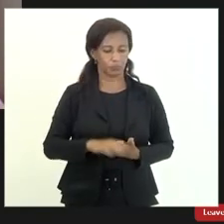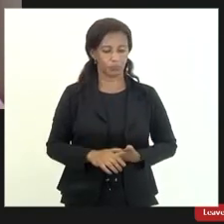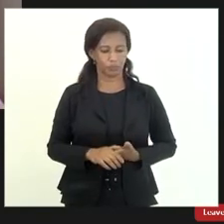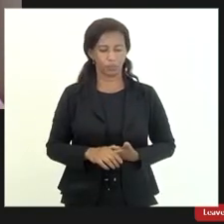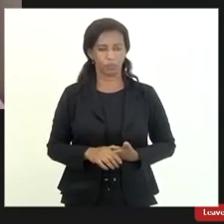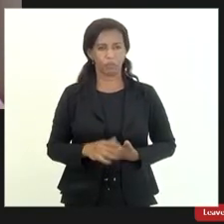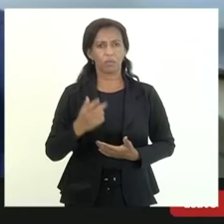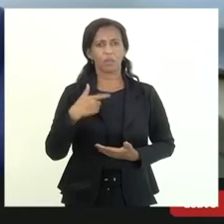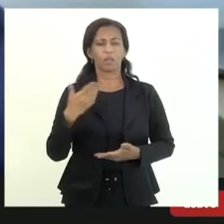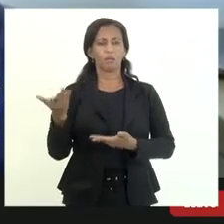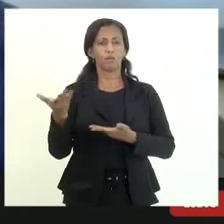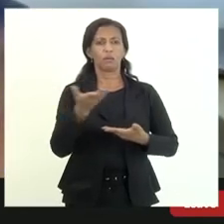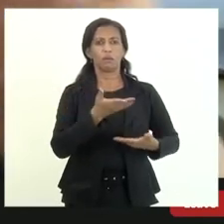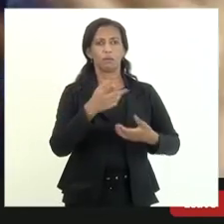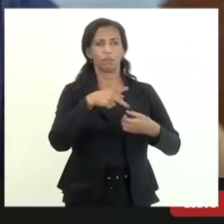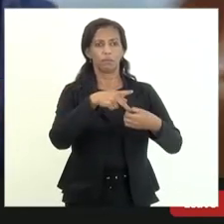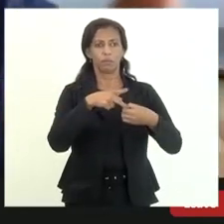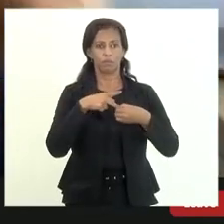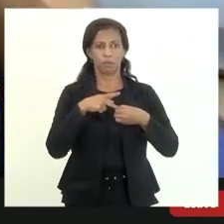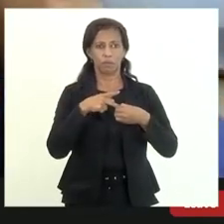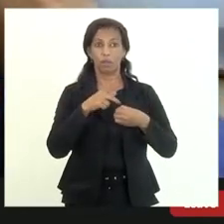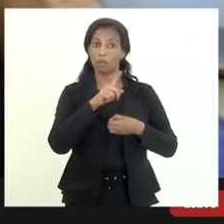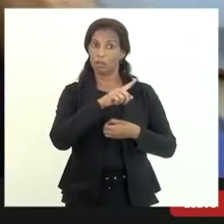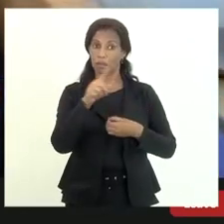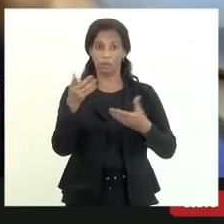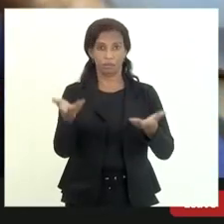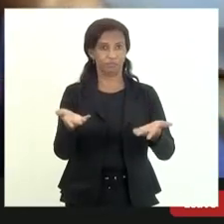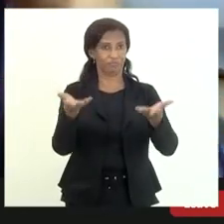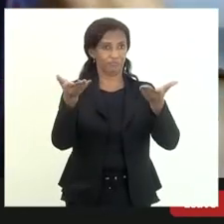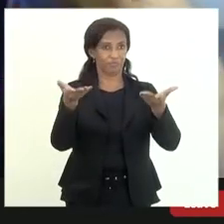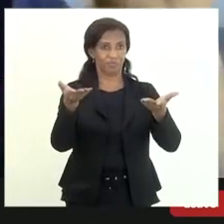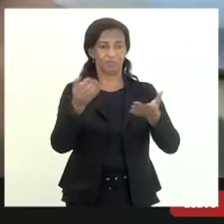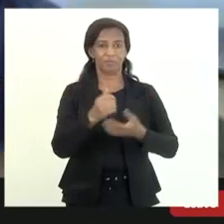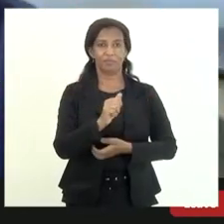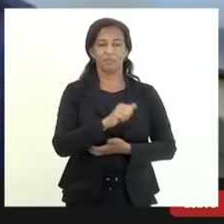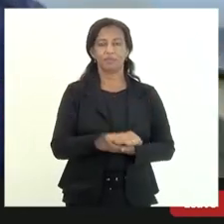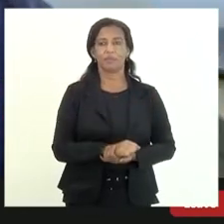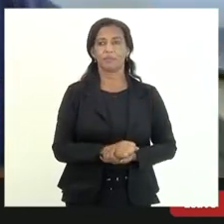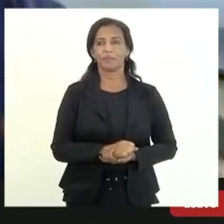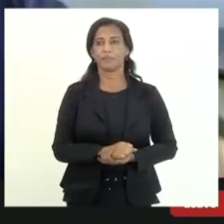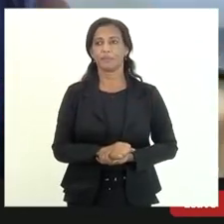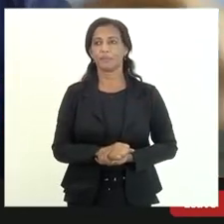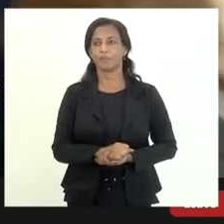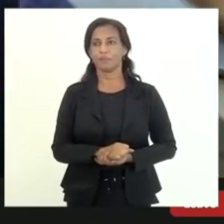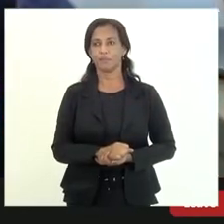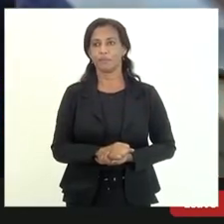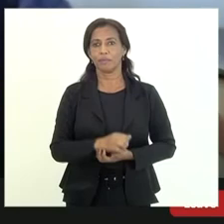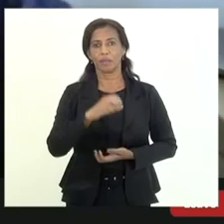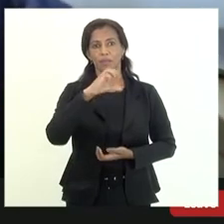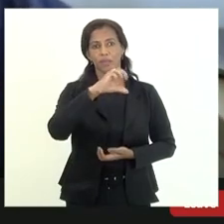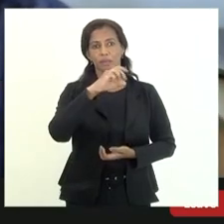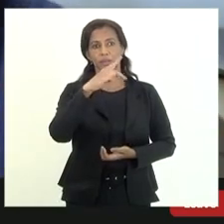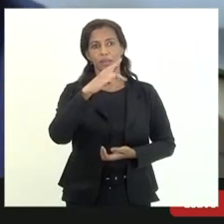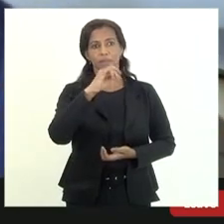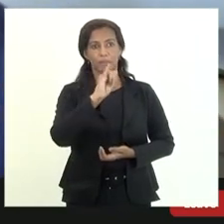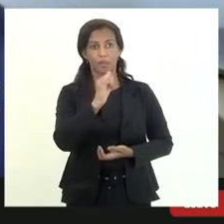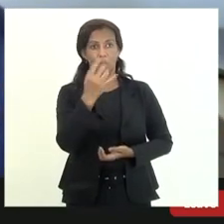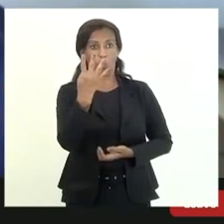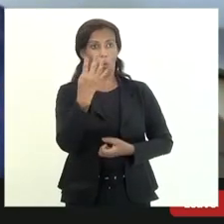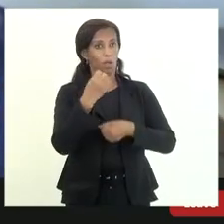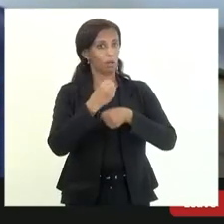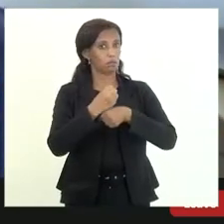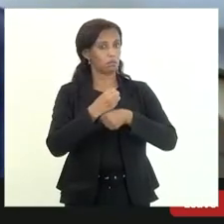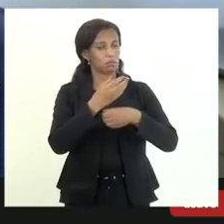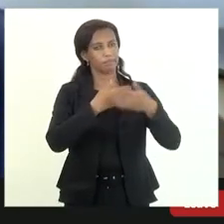procuradoria não foi a vossa senhoria foi outra procuradora uma CPI há quatro anos atrás